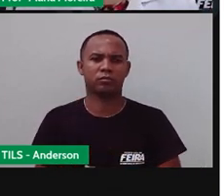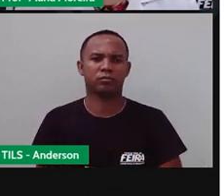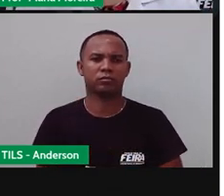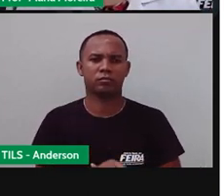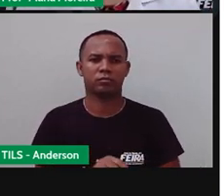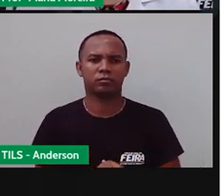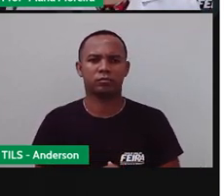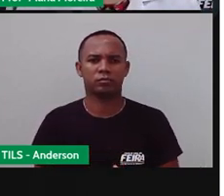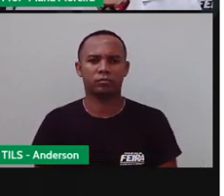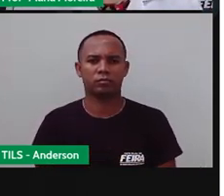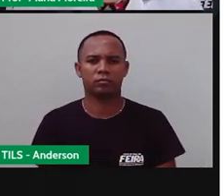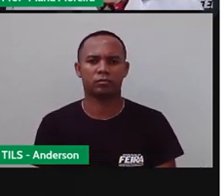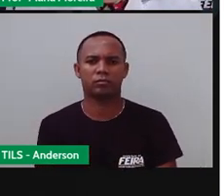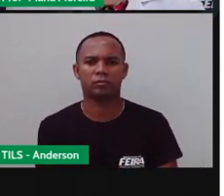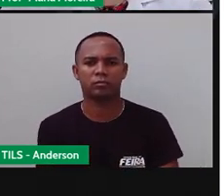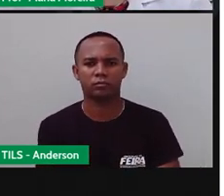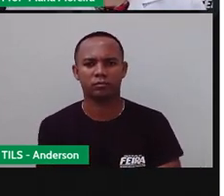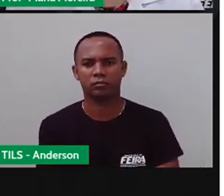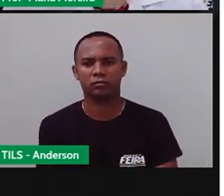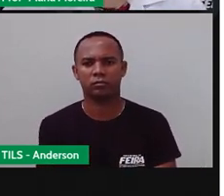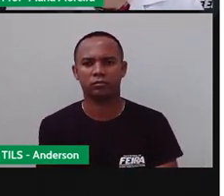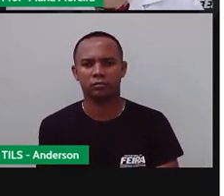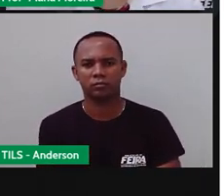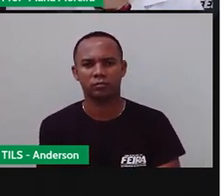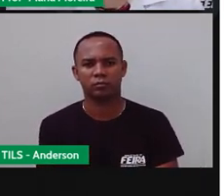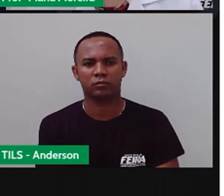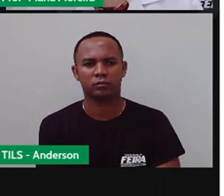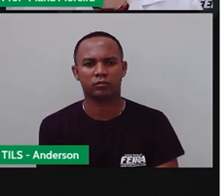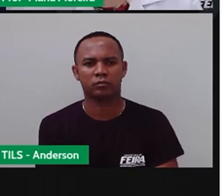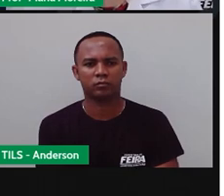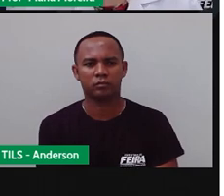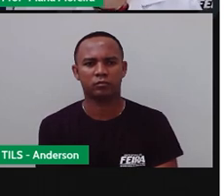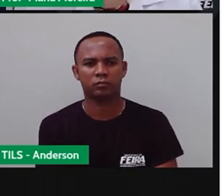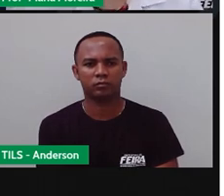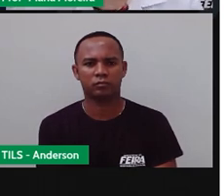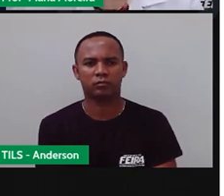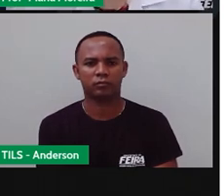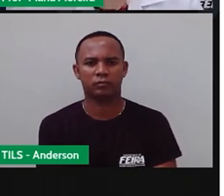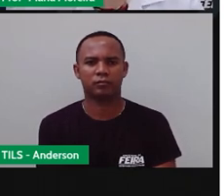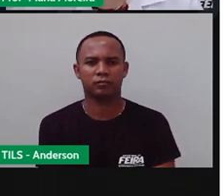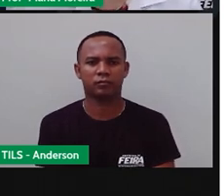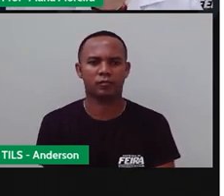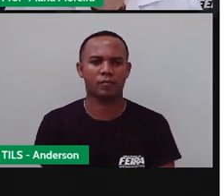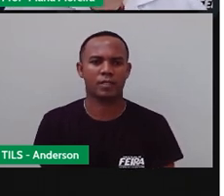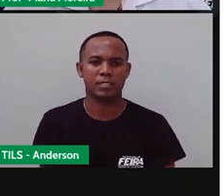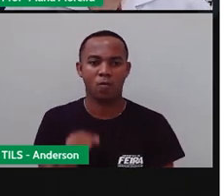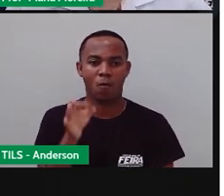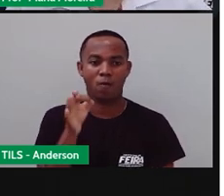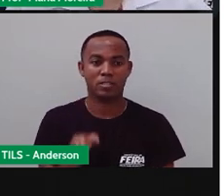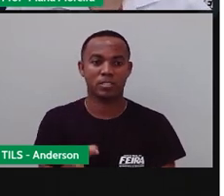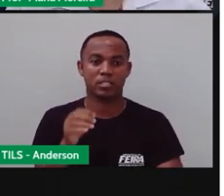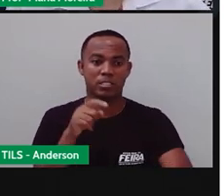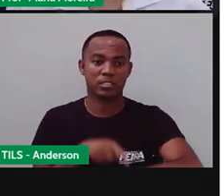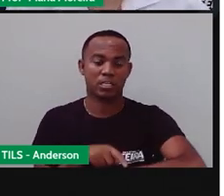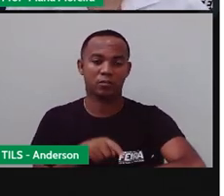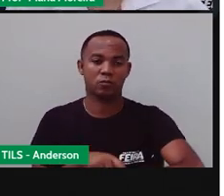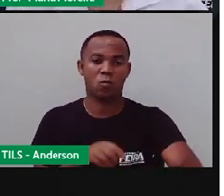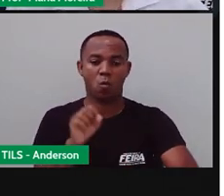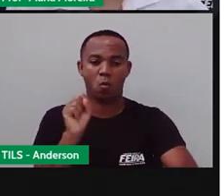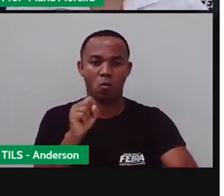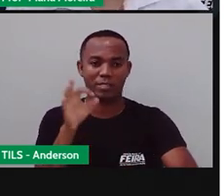tá, horário. São 8 horas e 4 minutos. Exatidão.